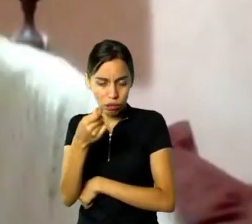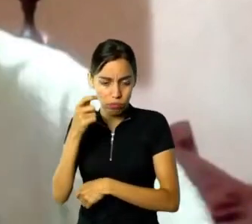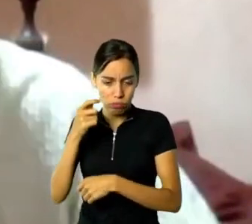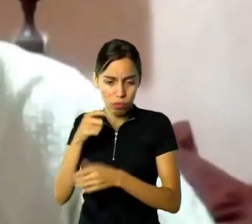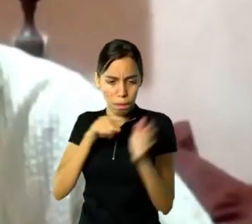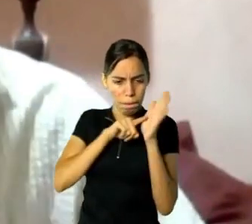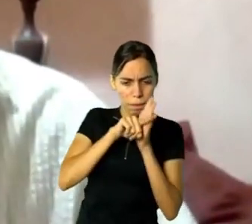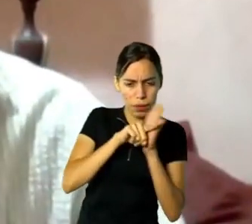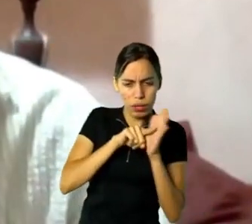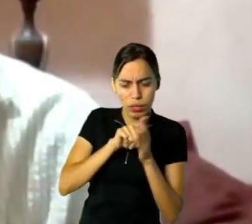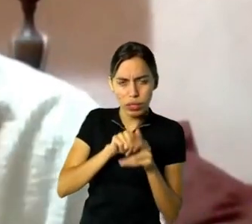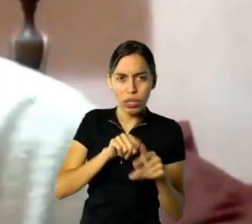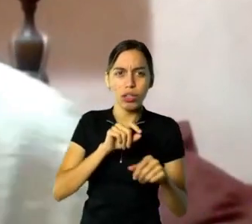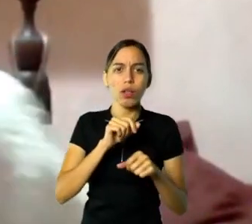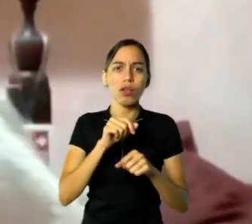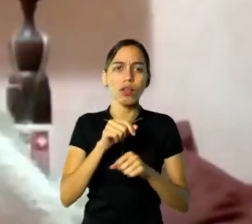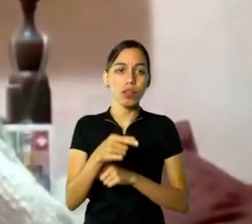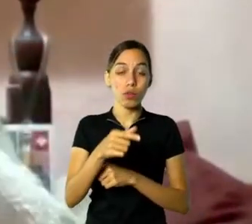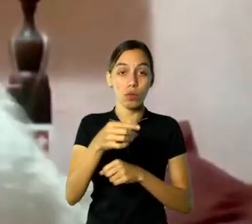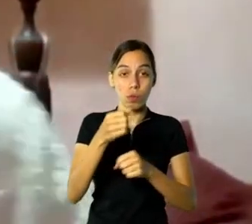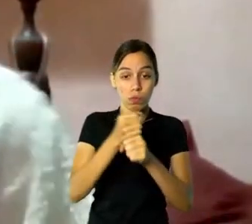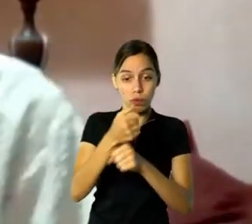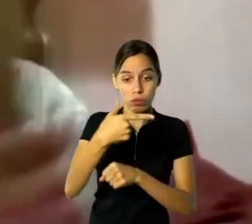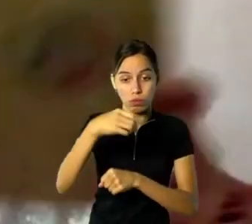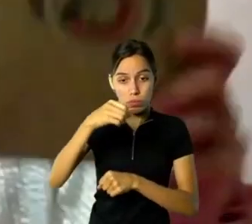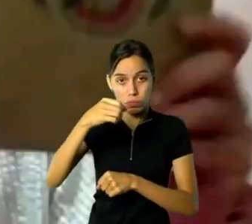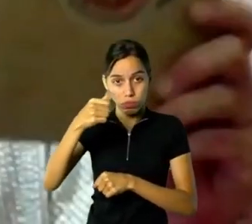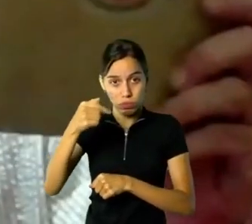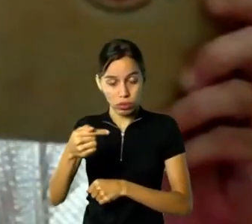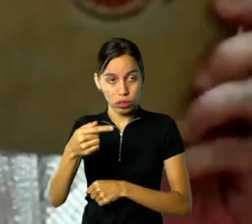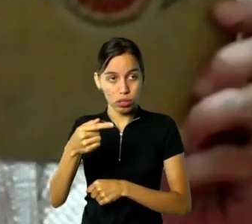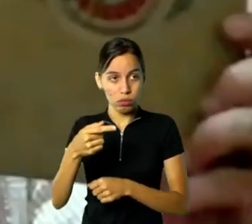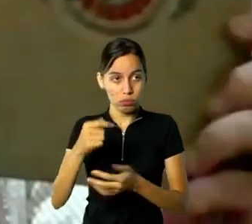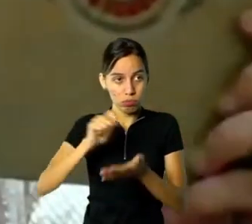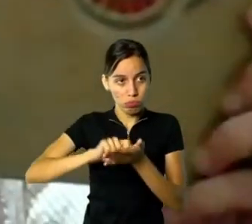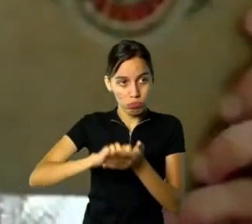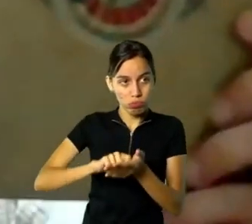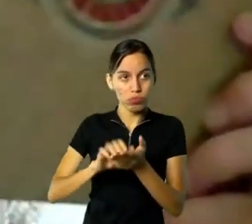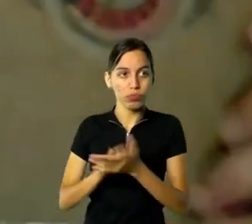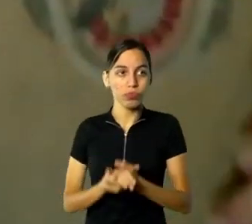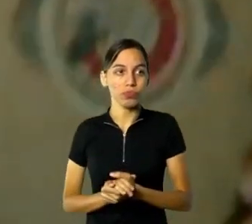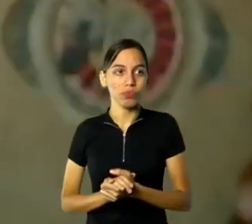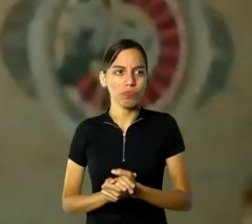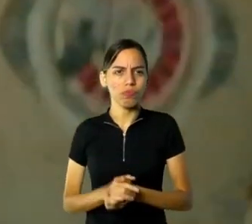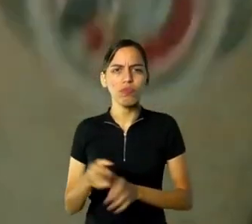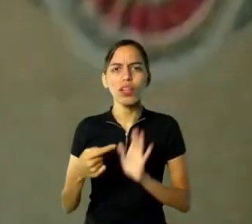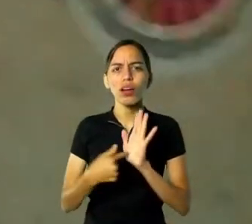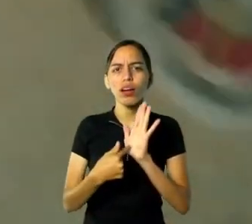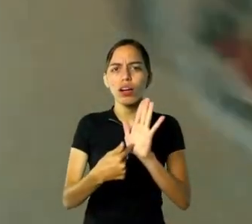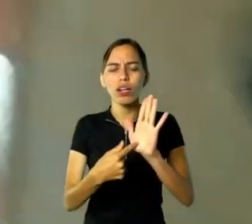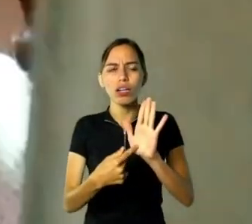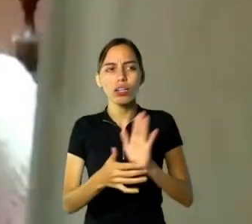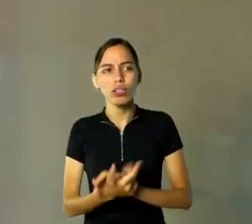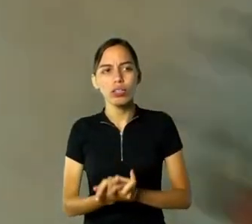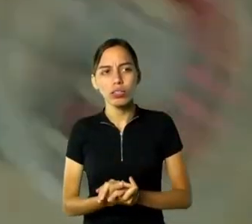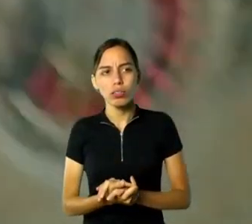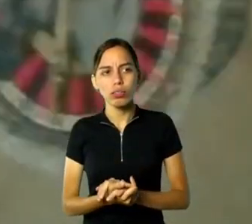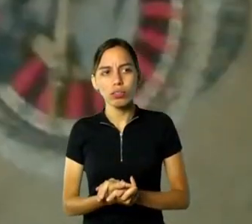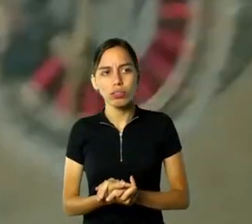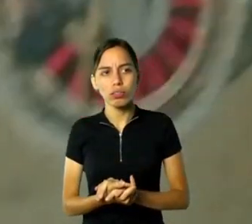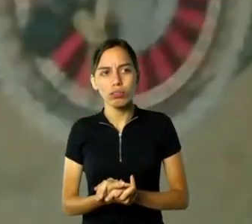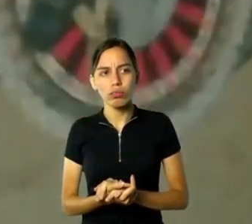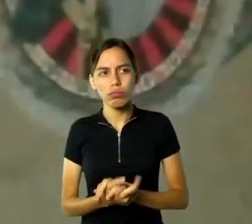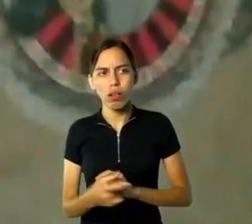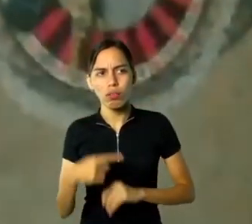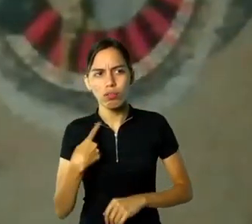tropecassino, que era um pouco do processo. Está até aqui na frente, né? Que tem o link dele aí. Acho que a gente tem a capa dele